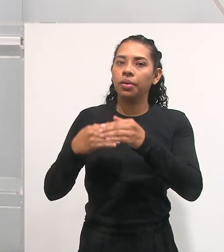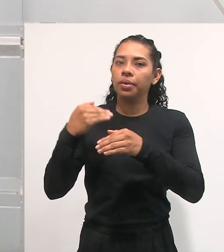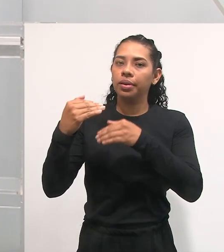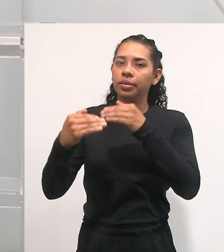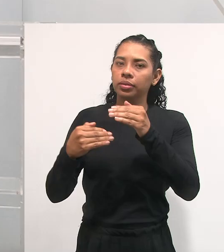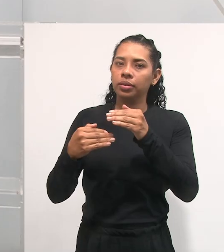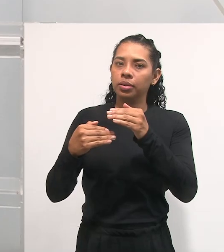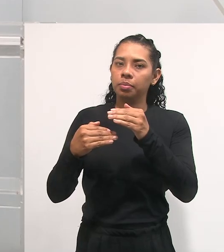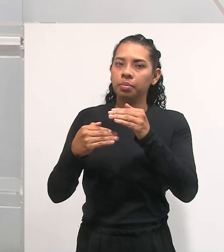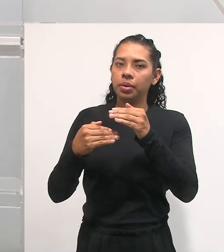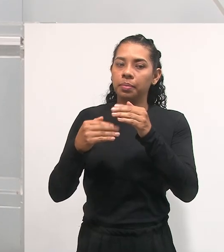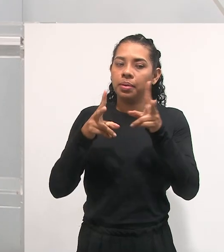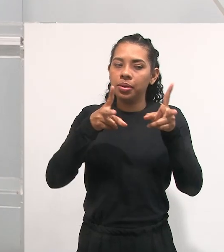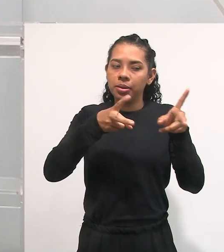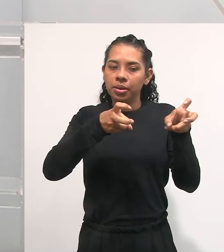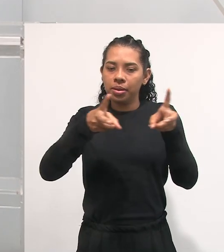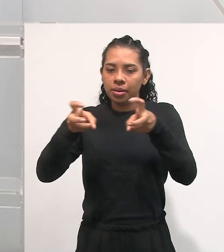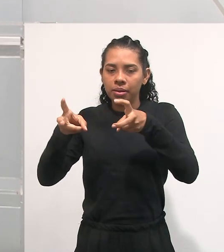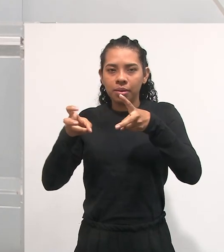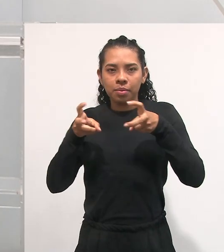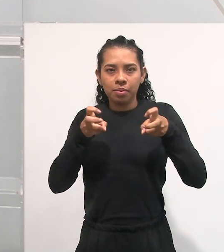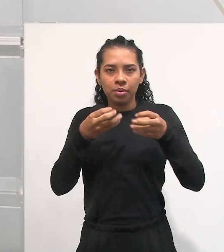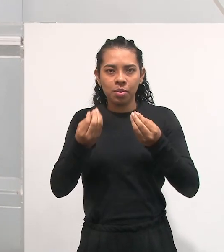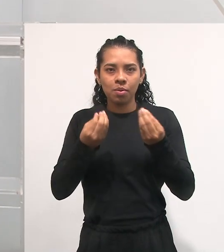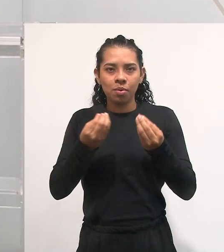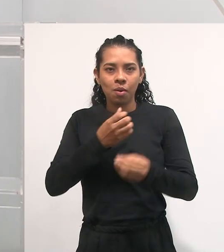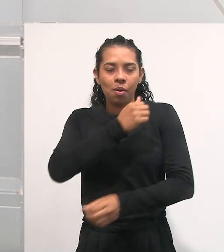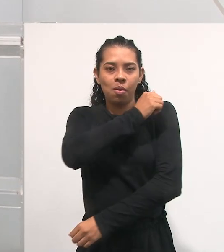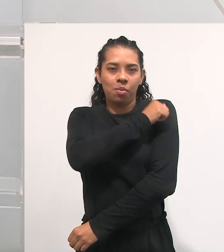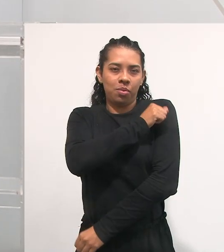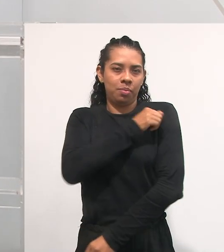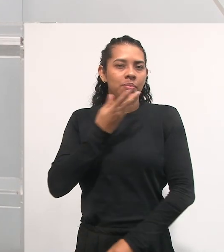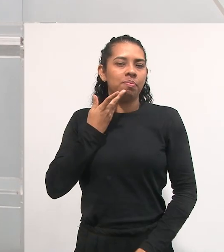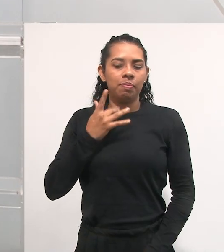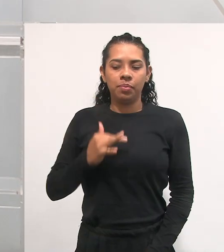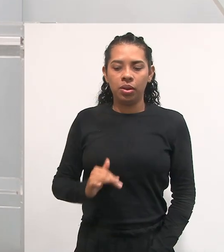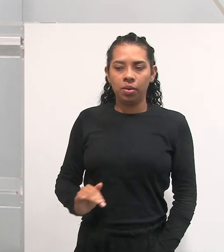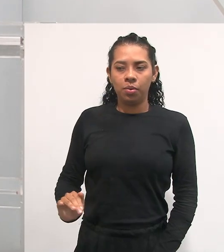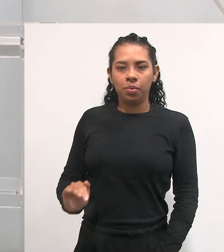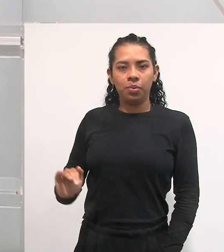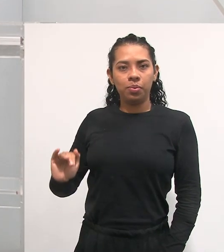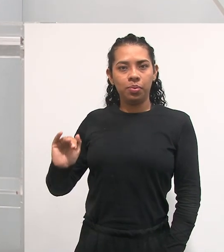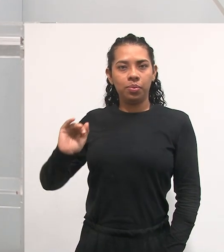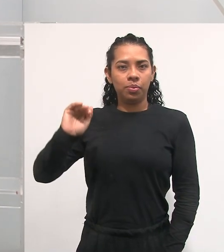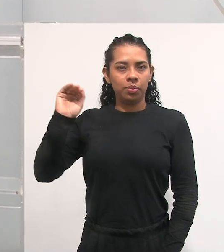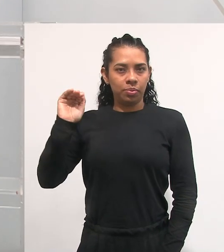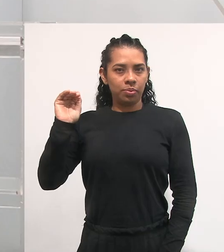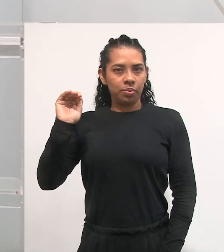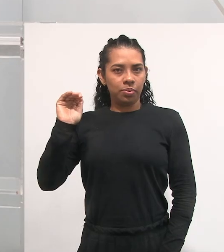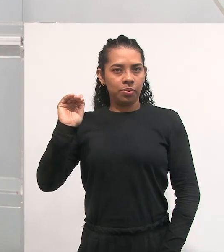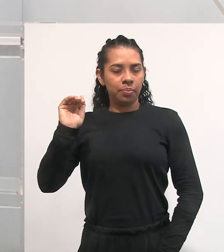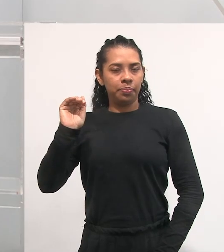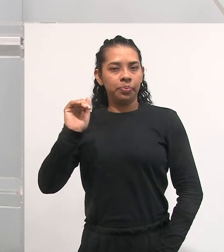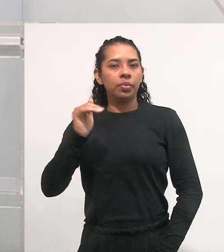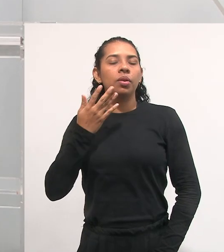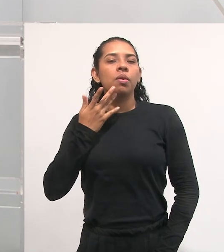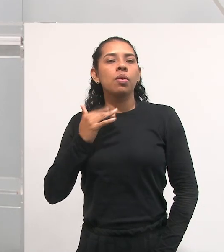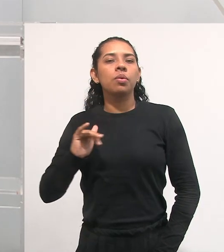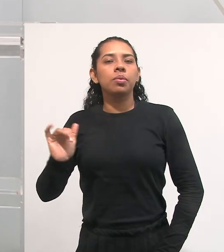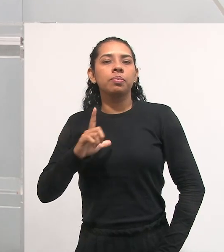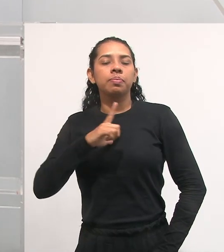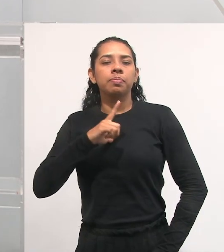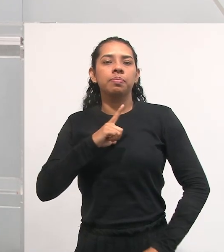e perceber como que é o processo ao longo desse desenvolvimento. Então, quando a criança tem maior